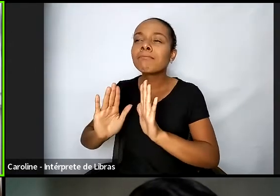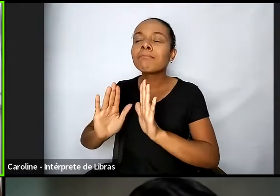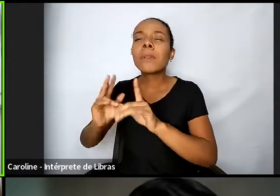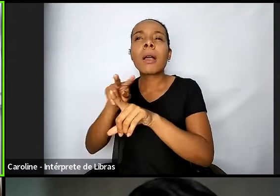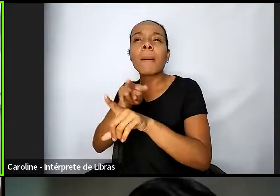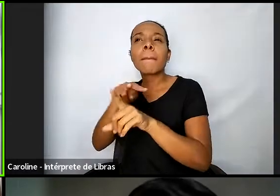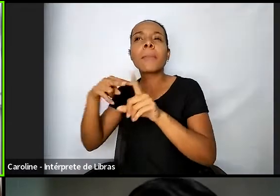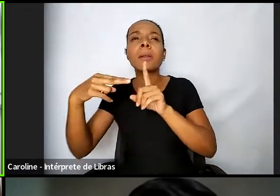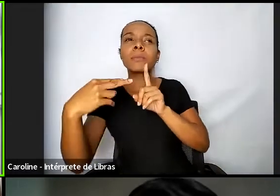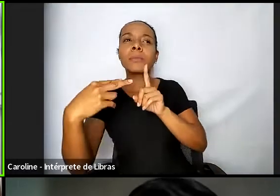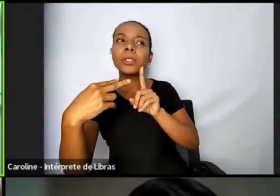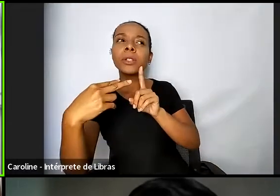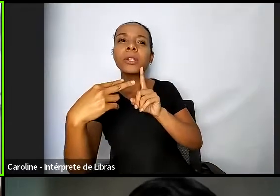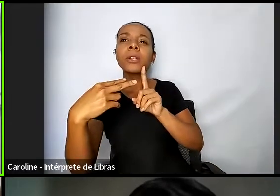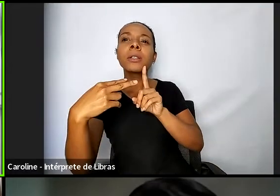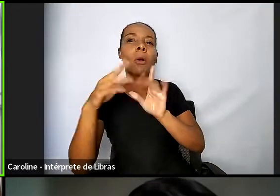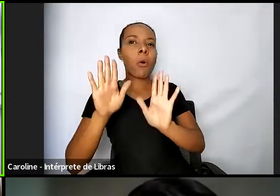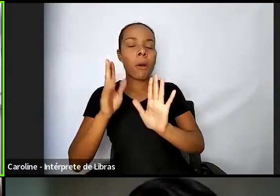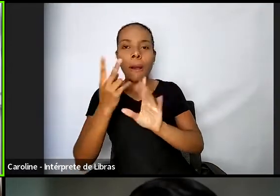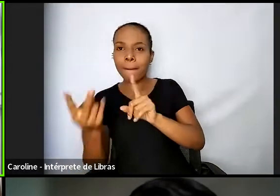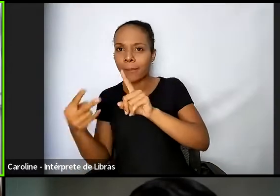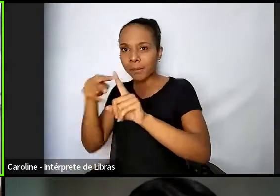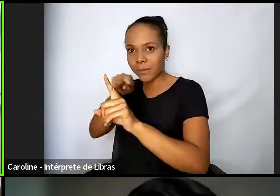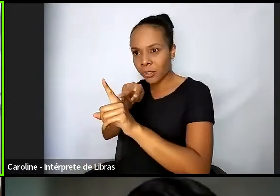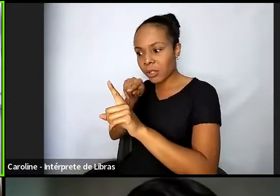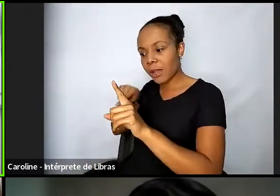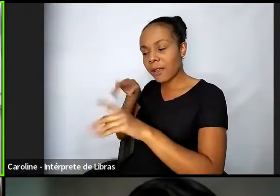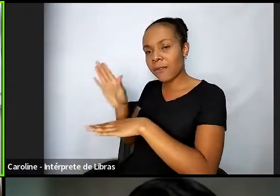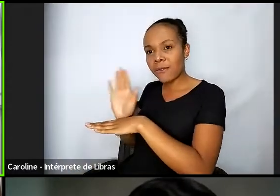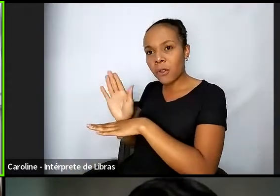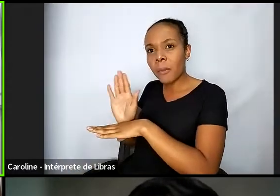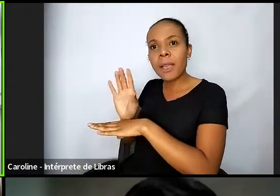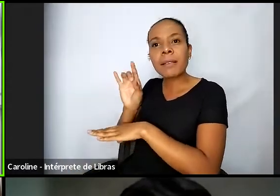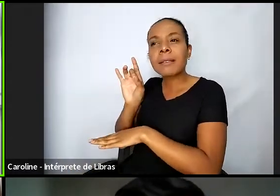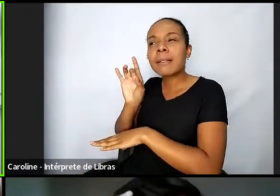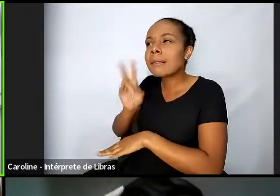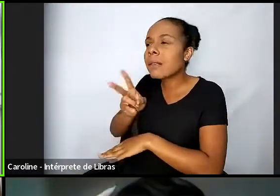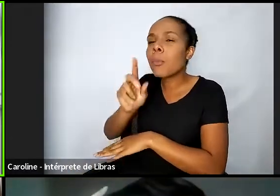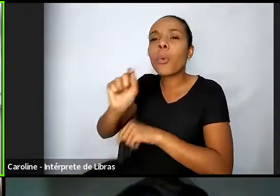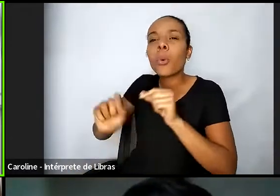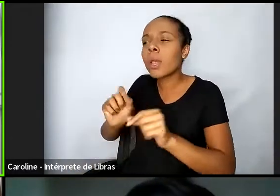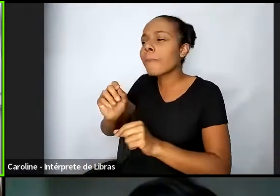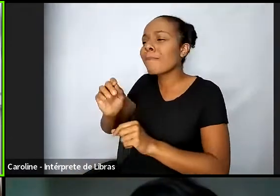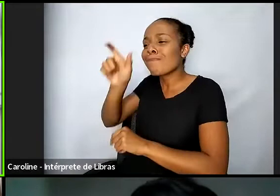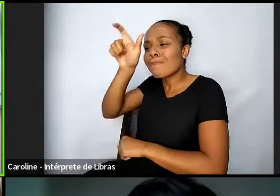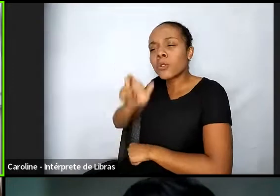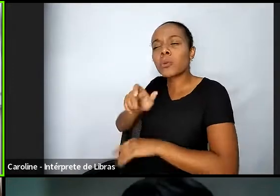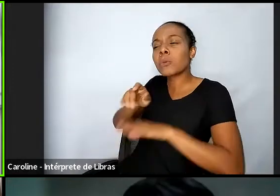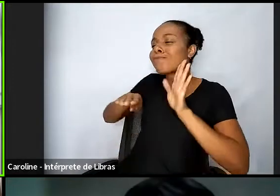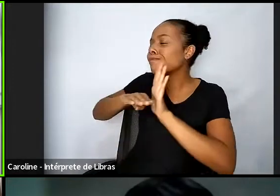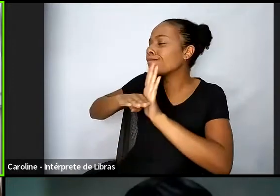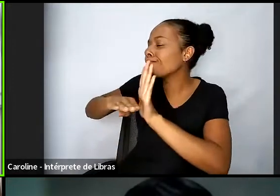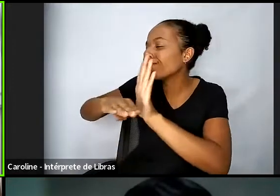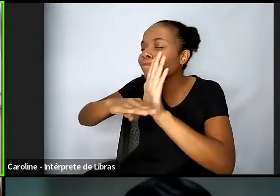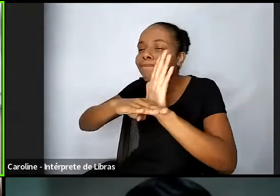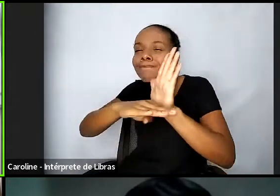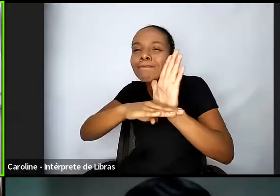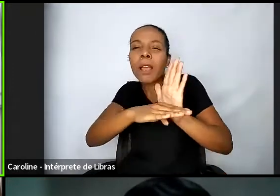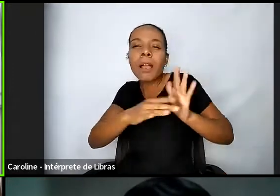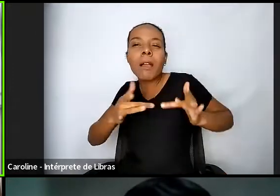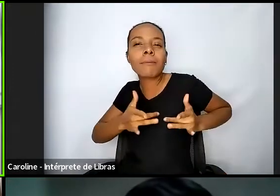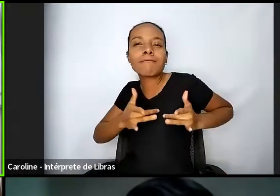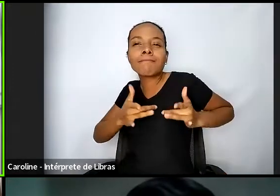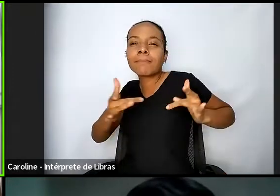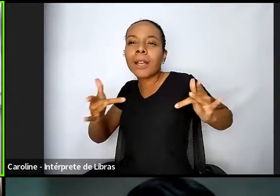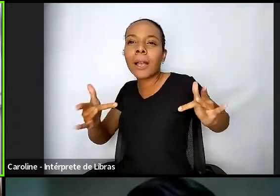é do homem que ajuda, que pratica esse assistencialismo, tem um viés um pouco até religioso